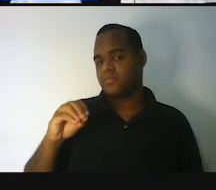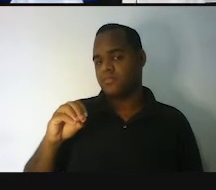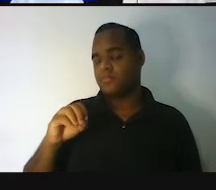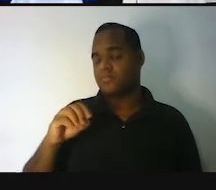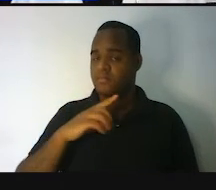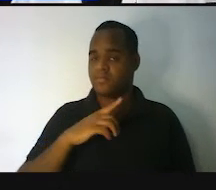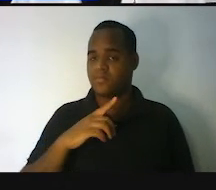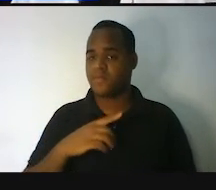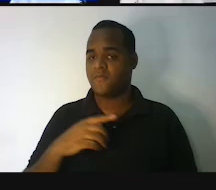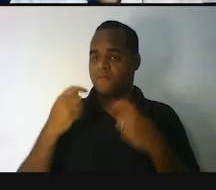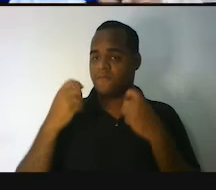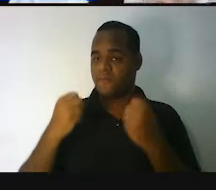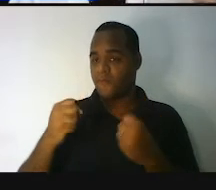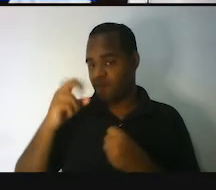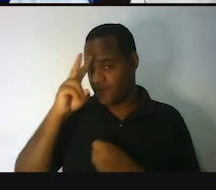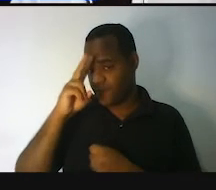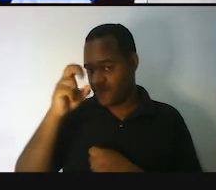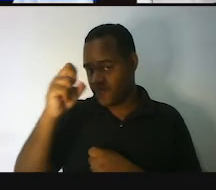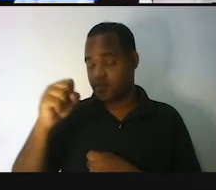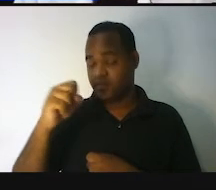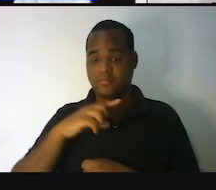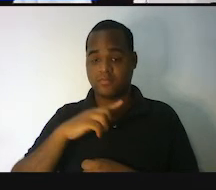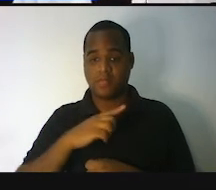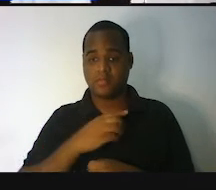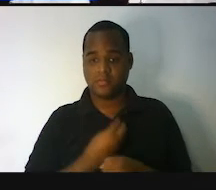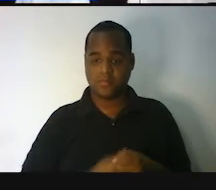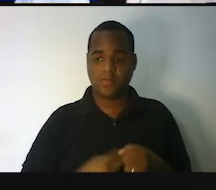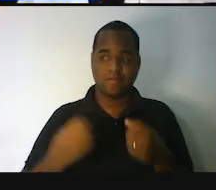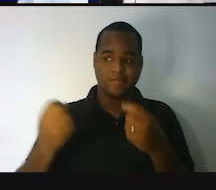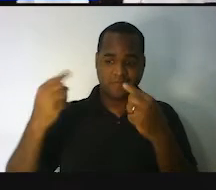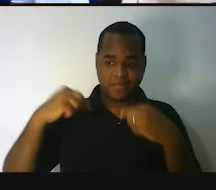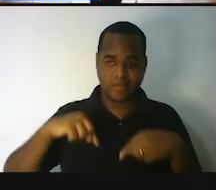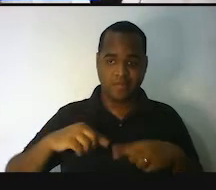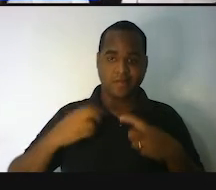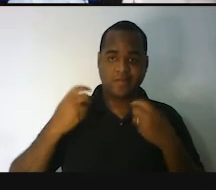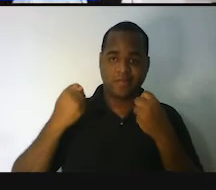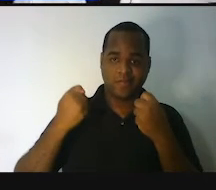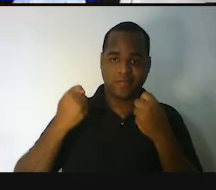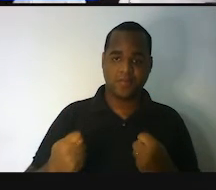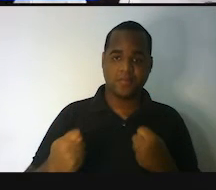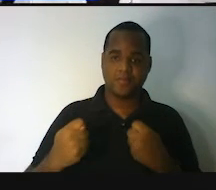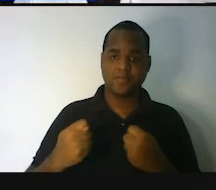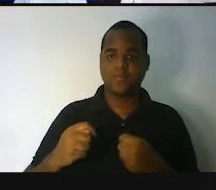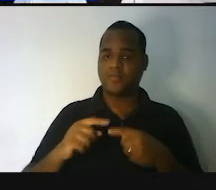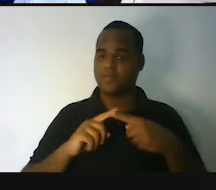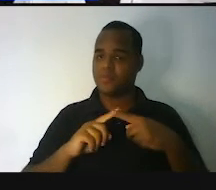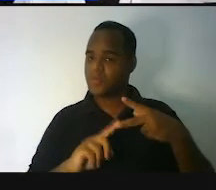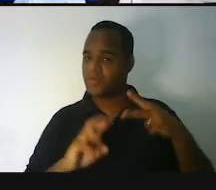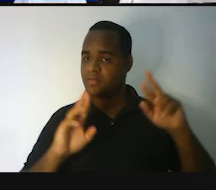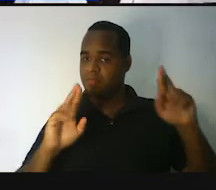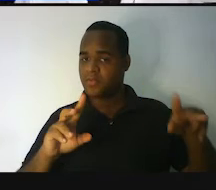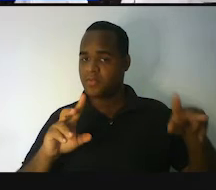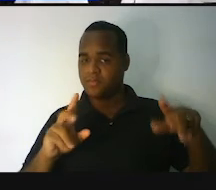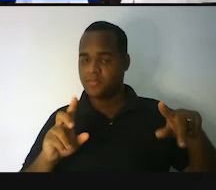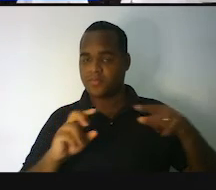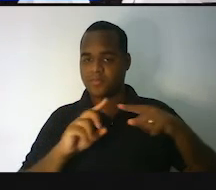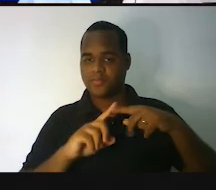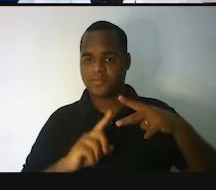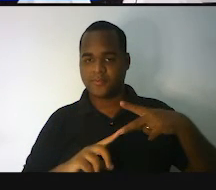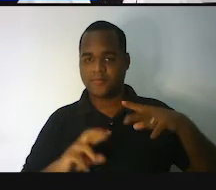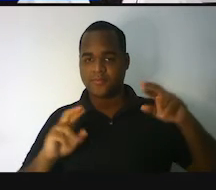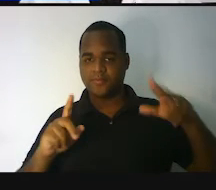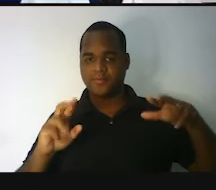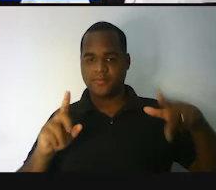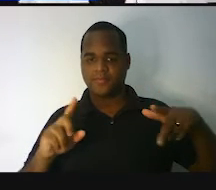força da gravidade agindo sobre a nossa massa. Então, são duas coisas diferentes. Quando você